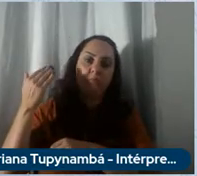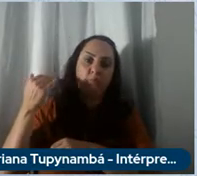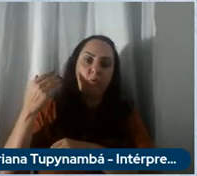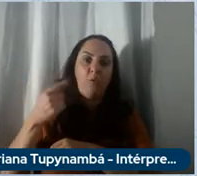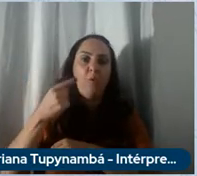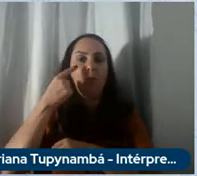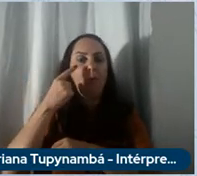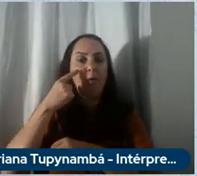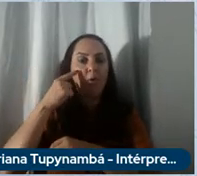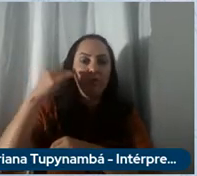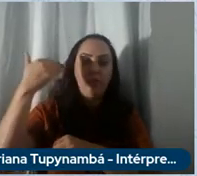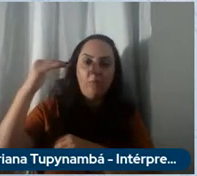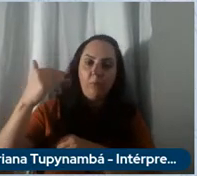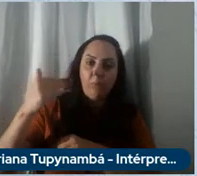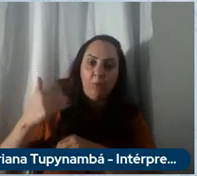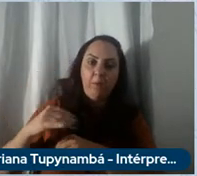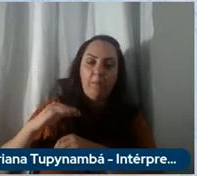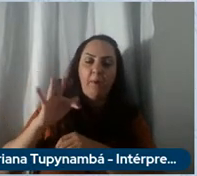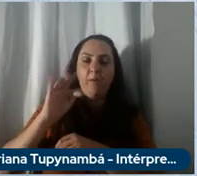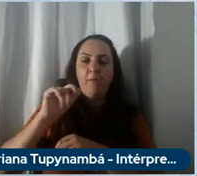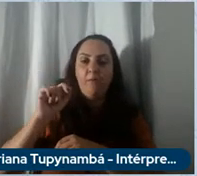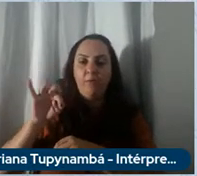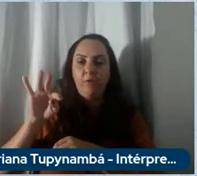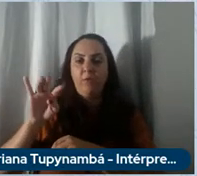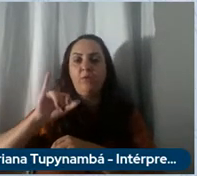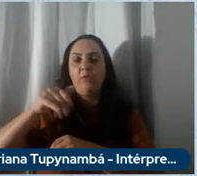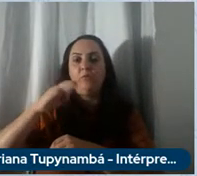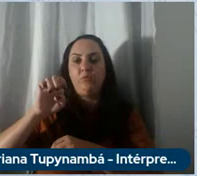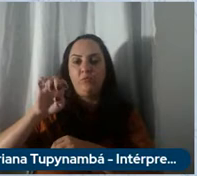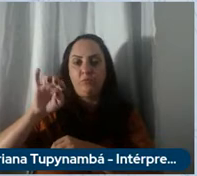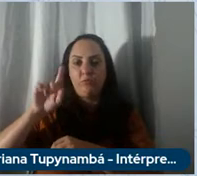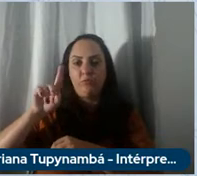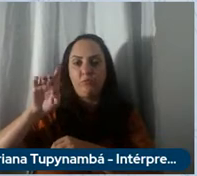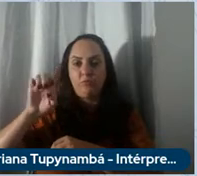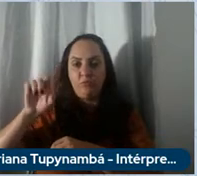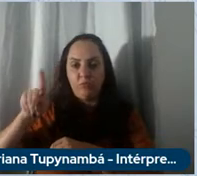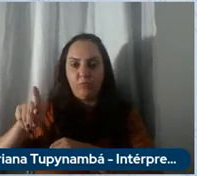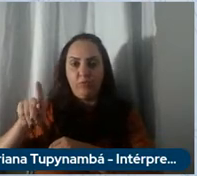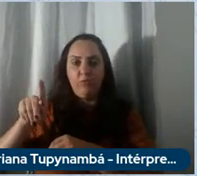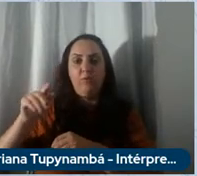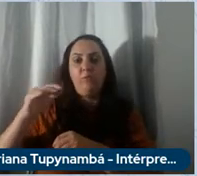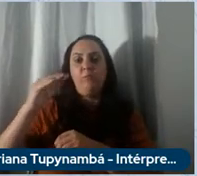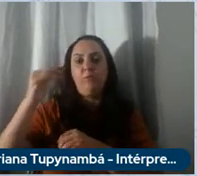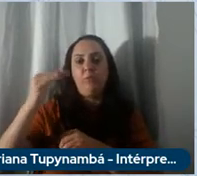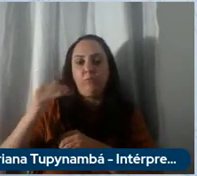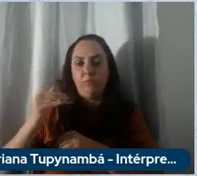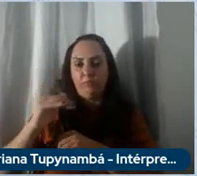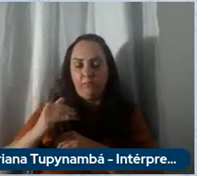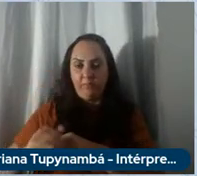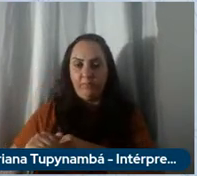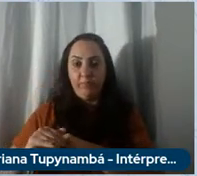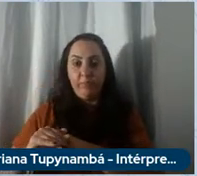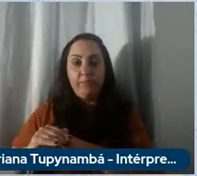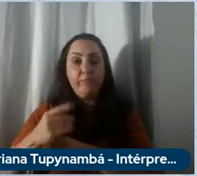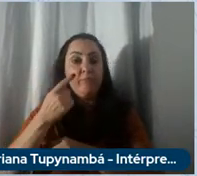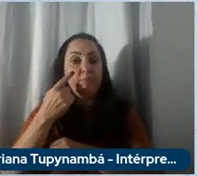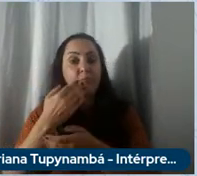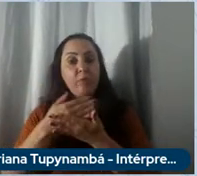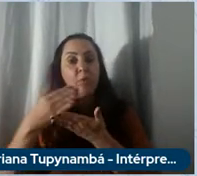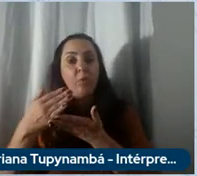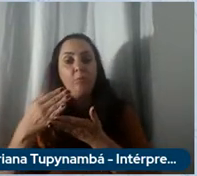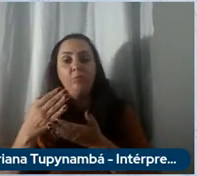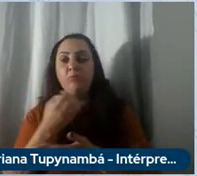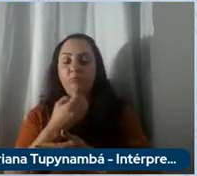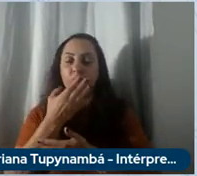Peugeot Citroën 1,5 1,2% e Ram começando a fazer bons resultados e paralelo na Argentina